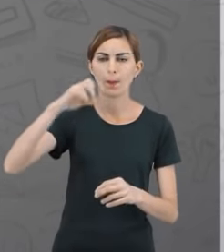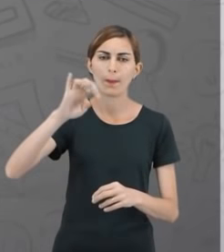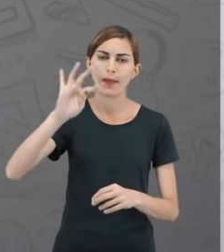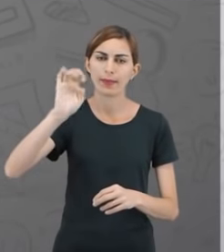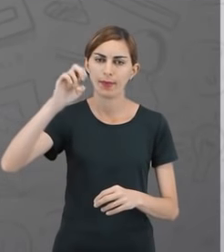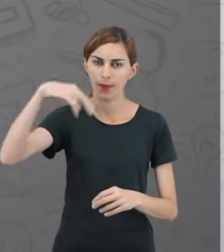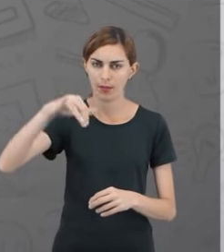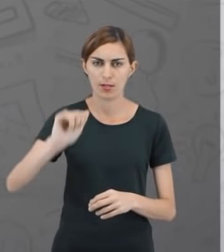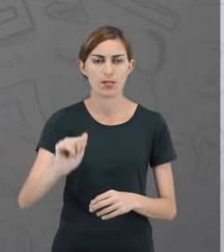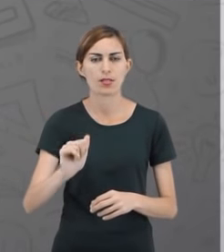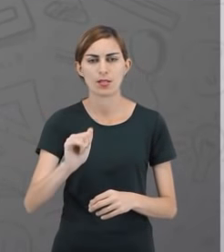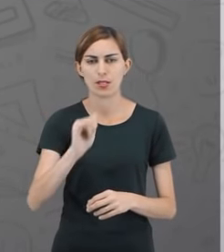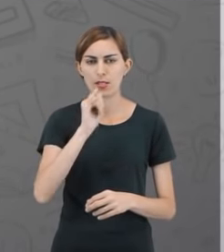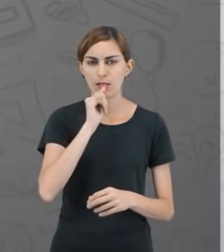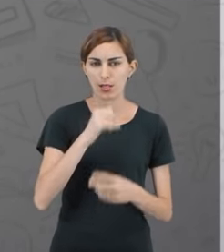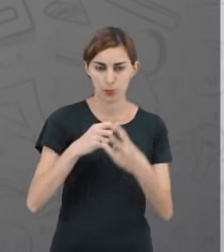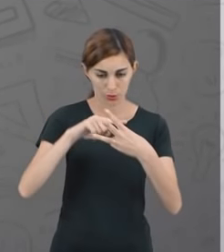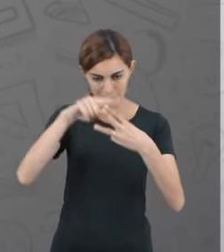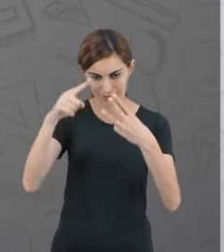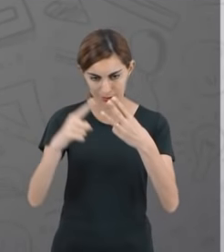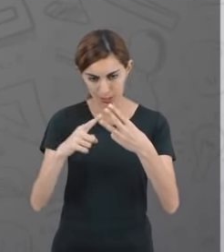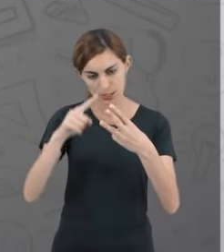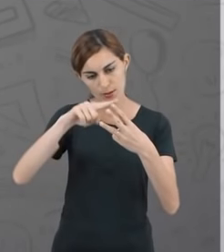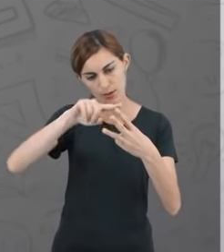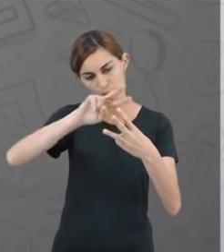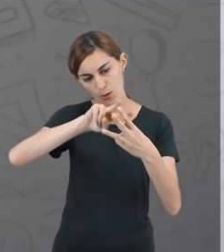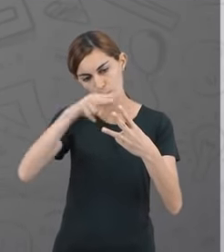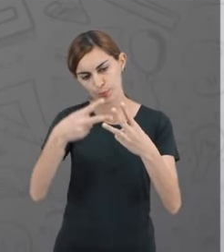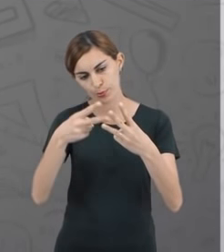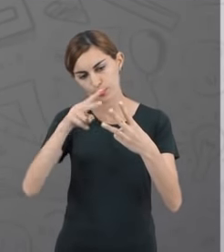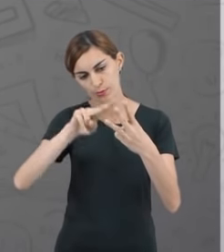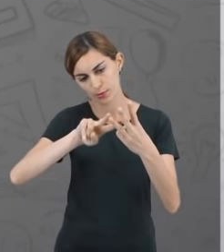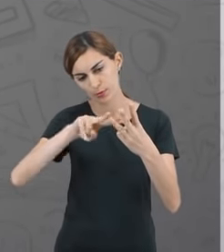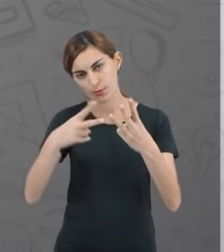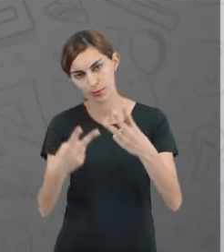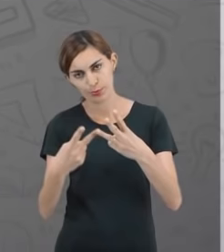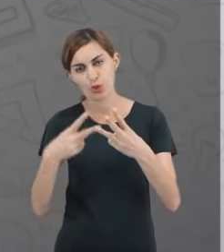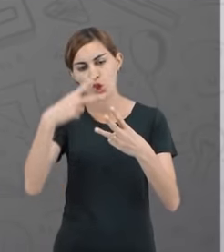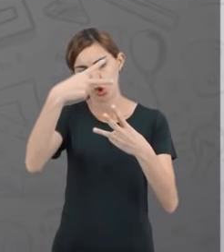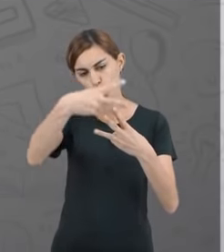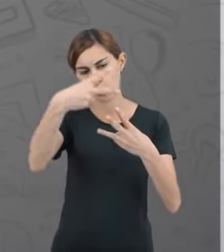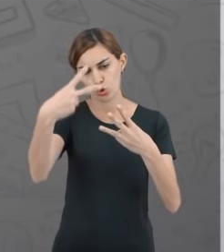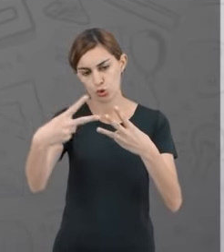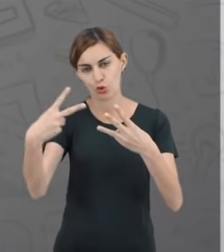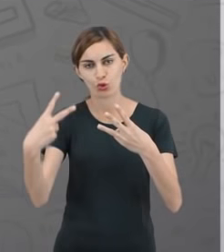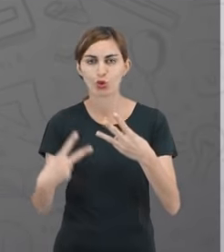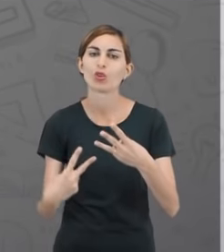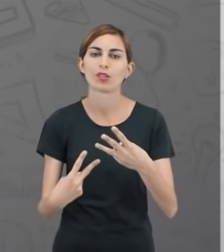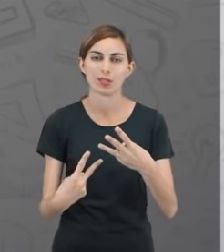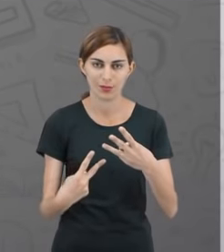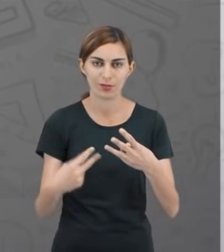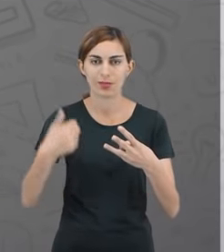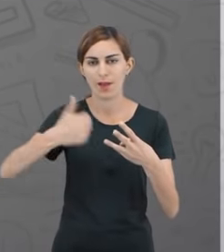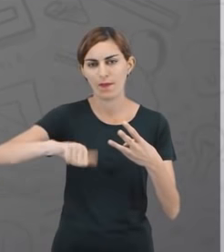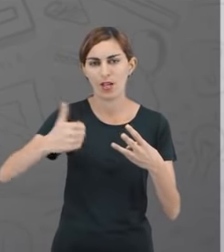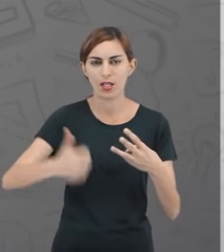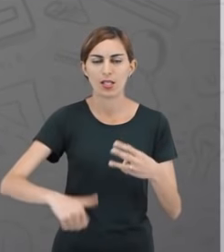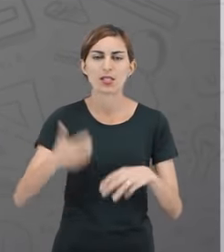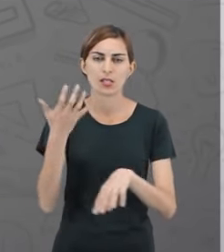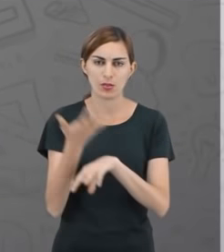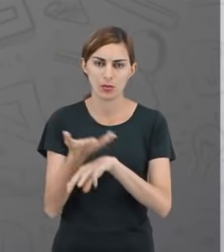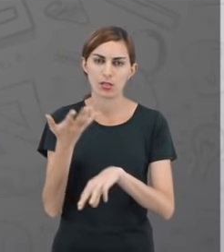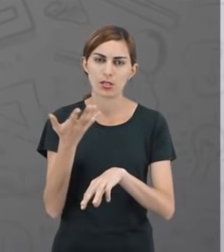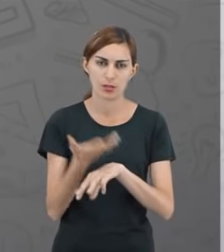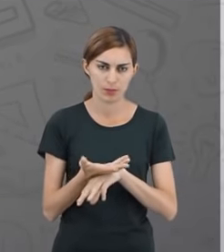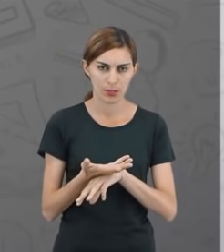disciplina. A disciplina não tem três competências, então, em todas essas competências, você vai ficar com dois na avaliação da disciplina.